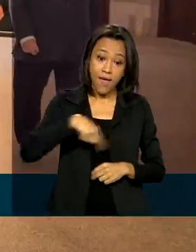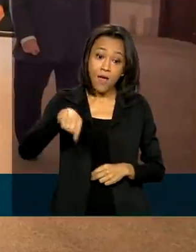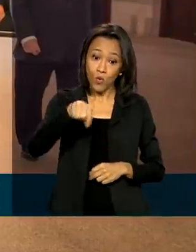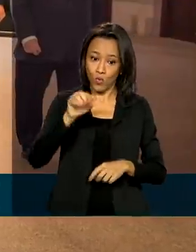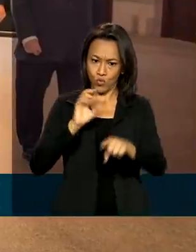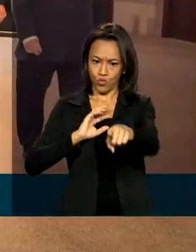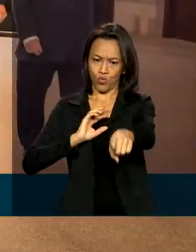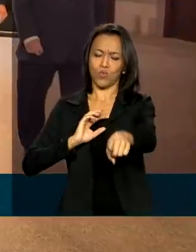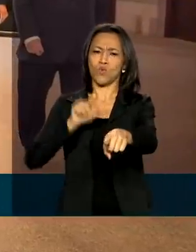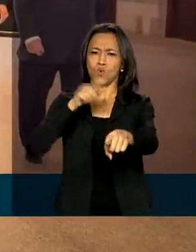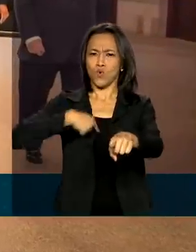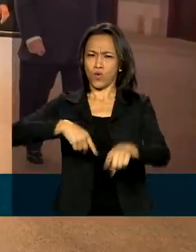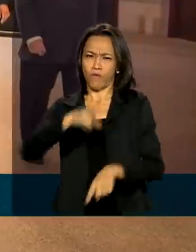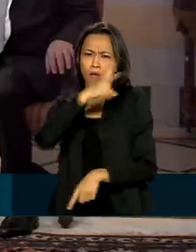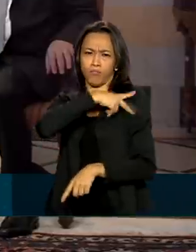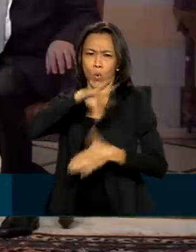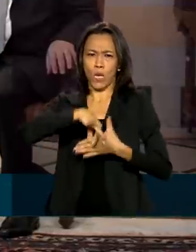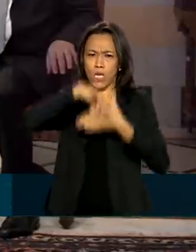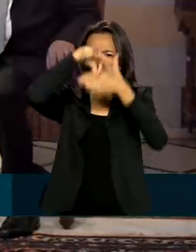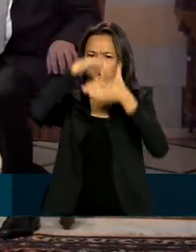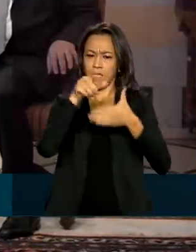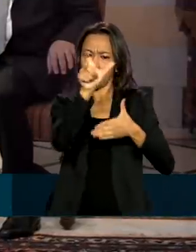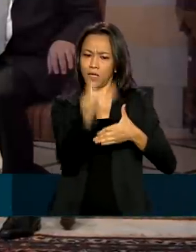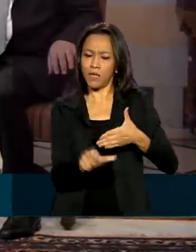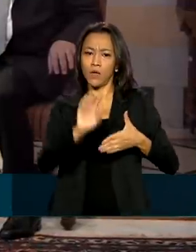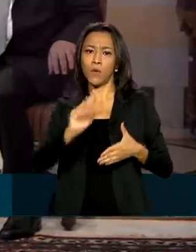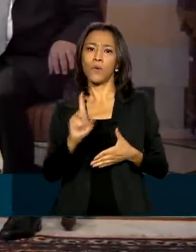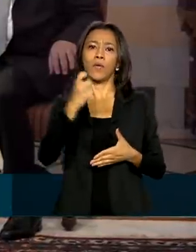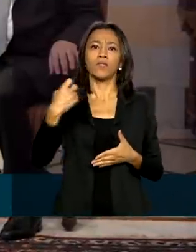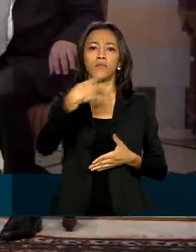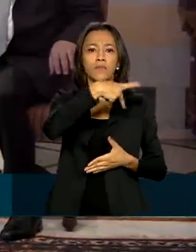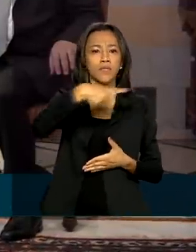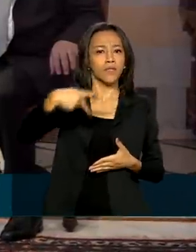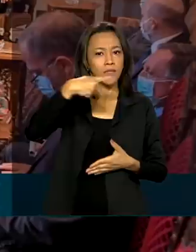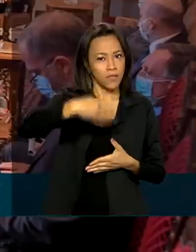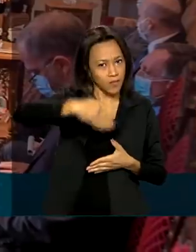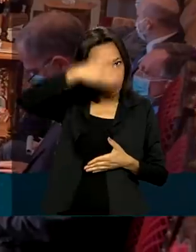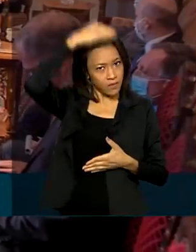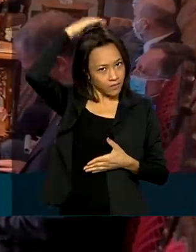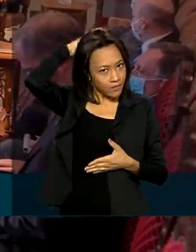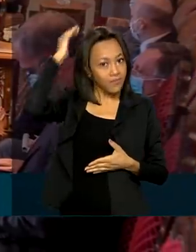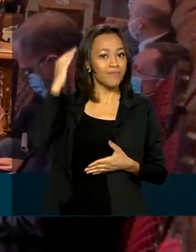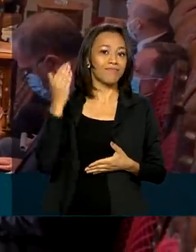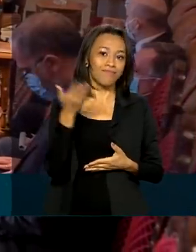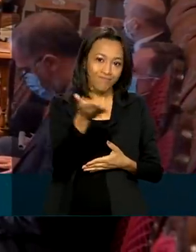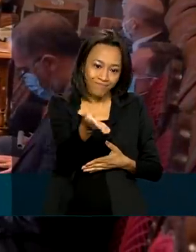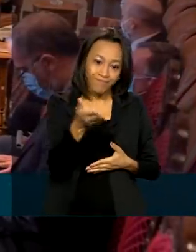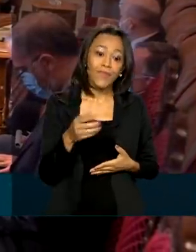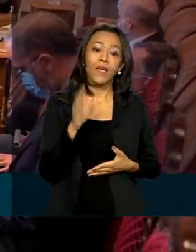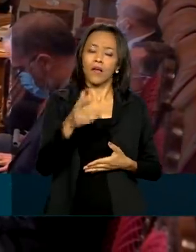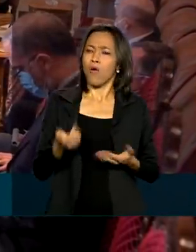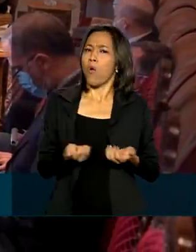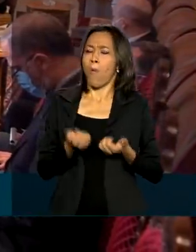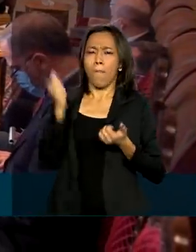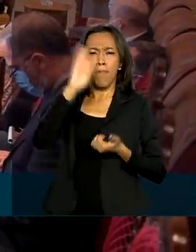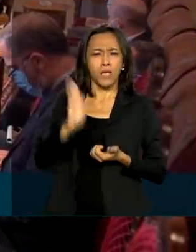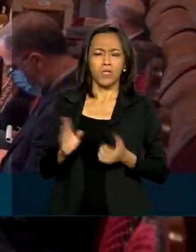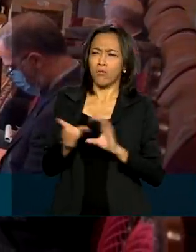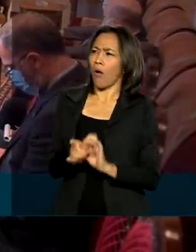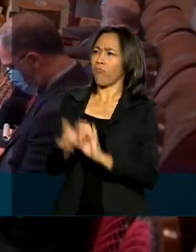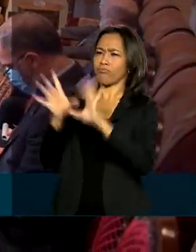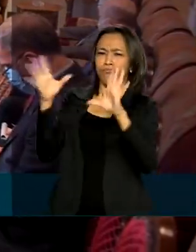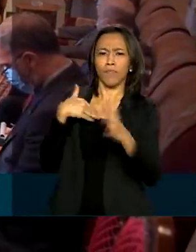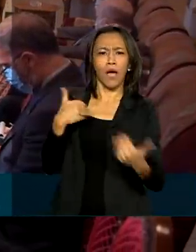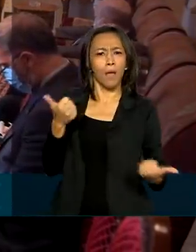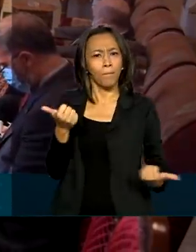chefe da Missão Humanitária Brasileira, o ex-presidente da República, Michel Temer, colocou o Brasil à disposição para ajudar na